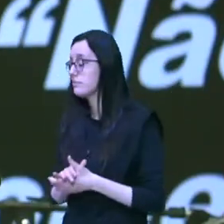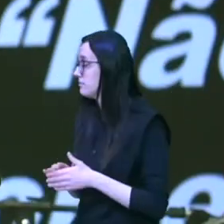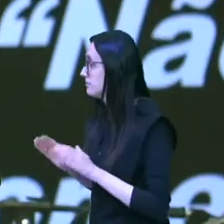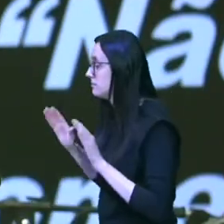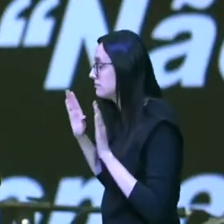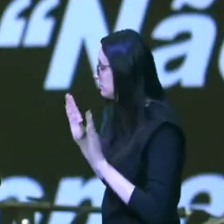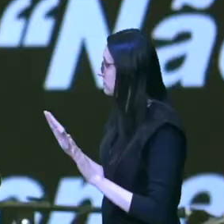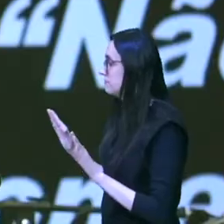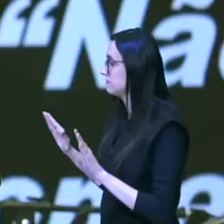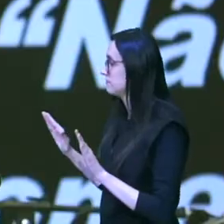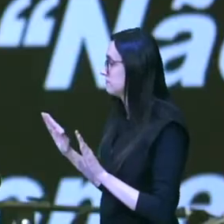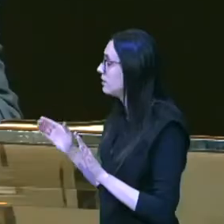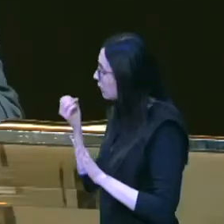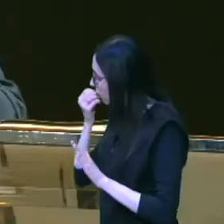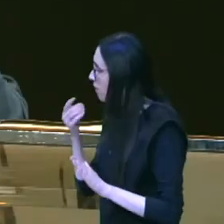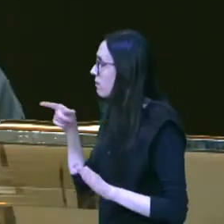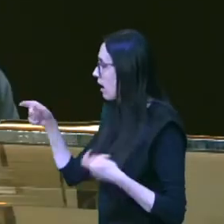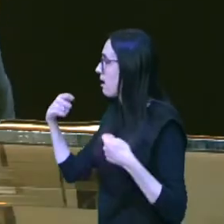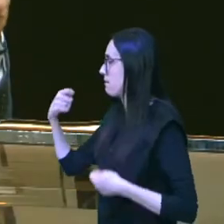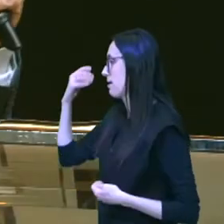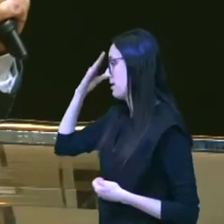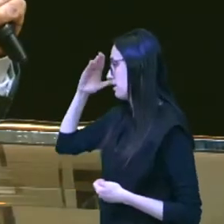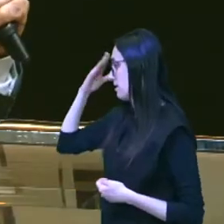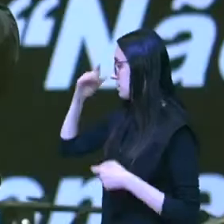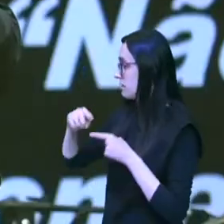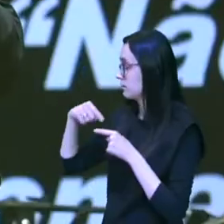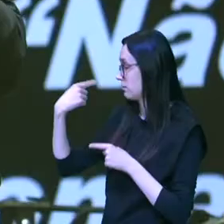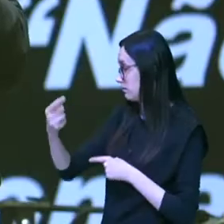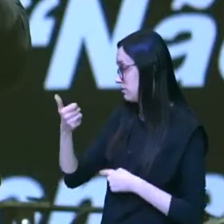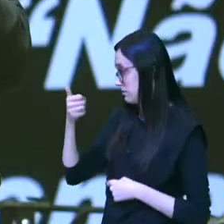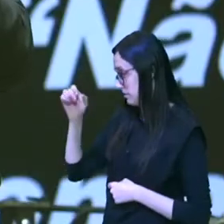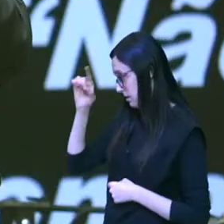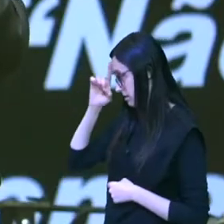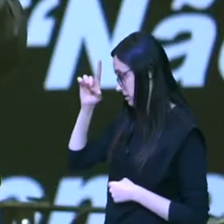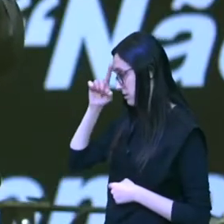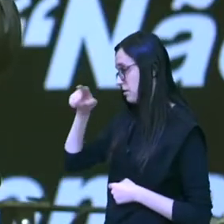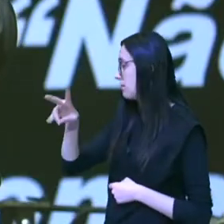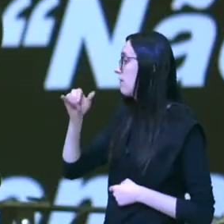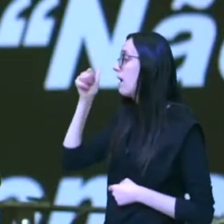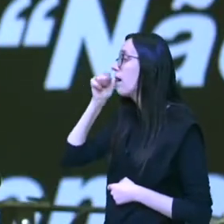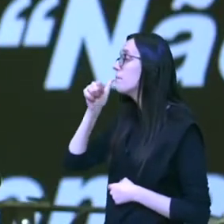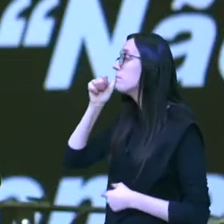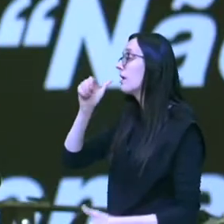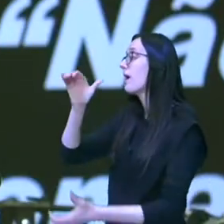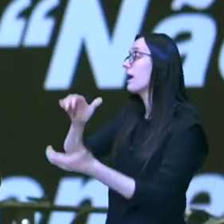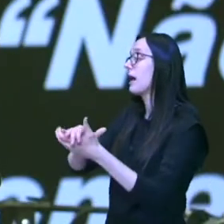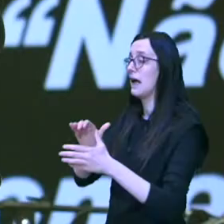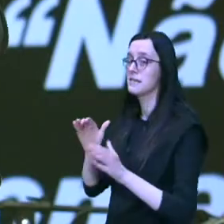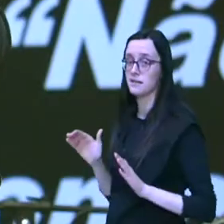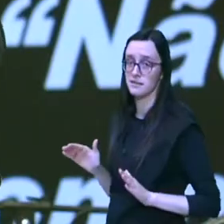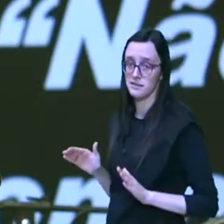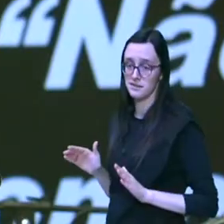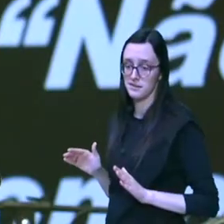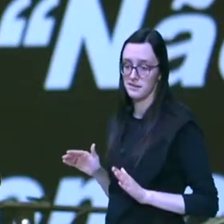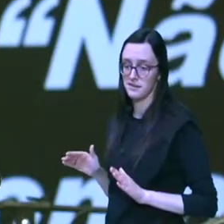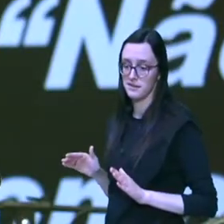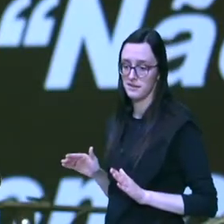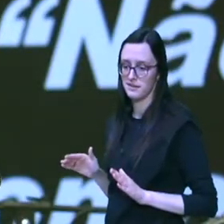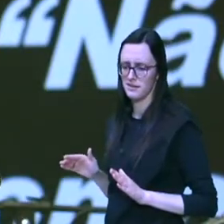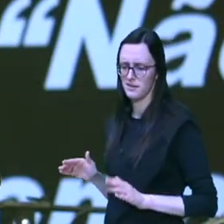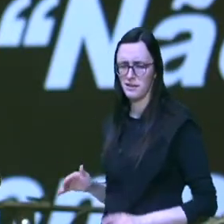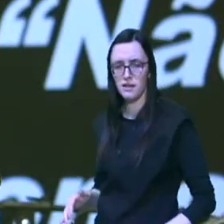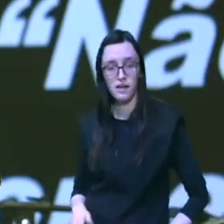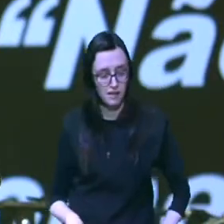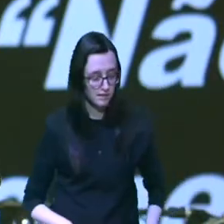amor tudo bem mas você tem que entender que daqui dez dias ela será uma mulher casada gente, soa tão